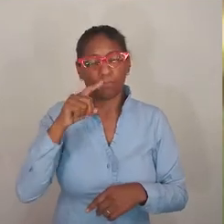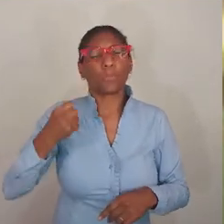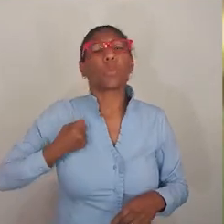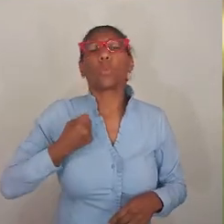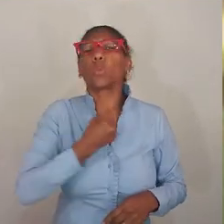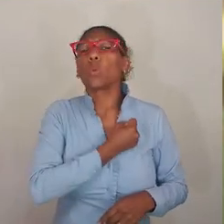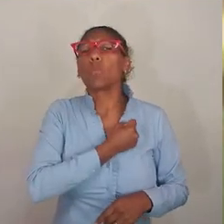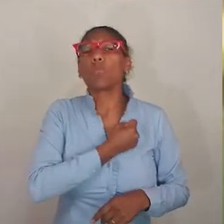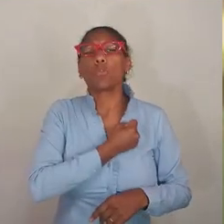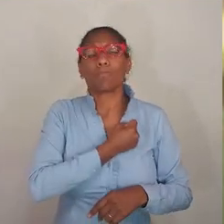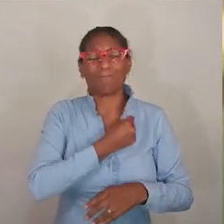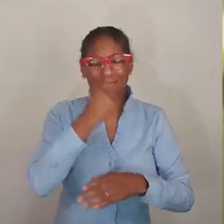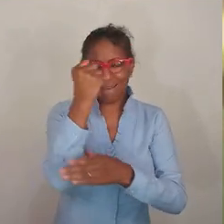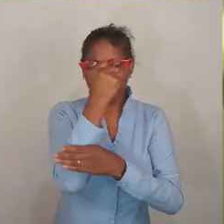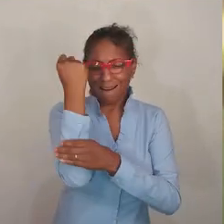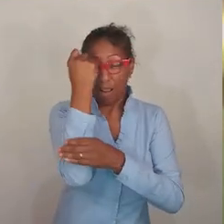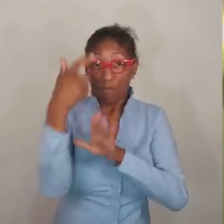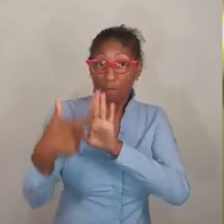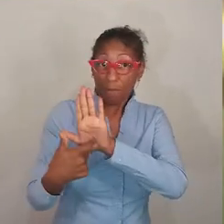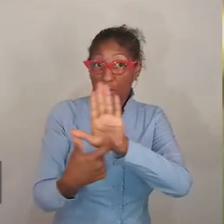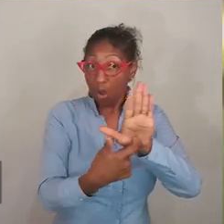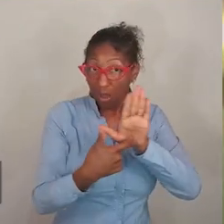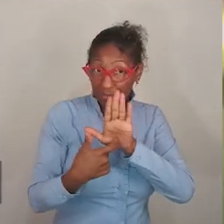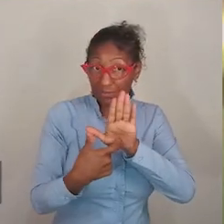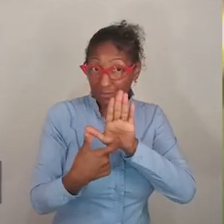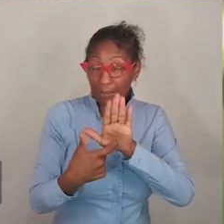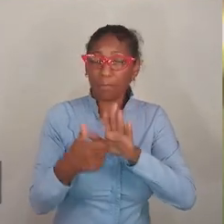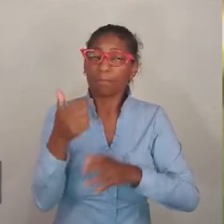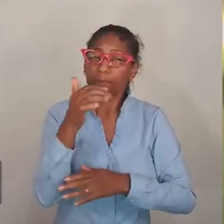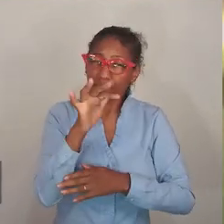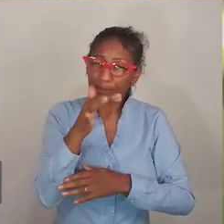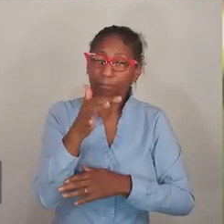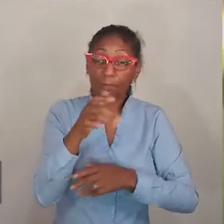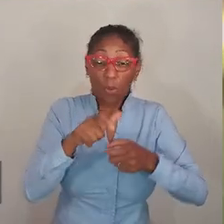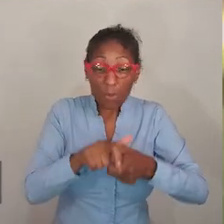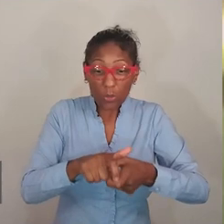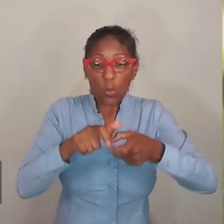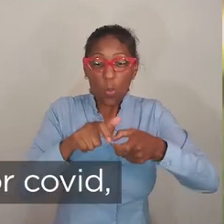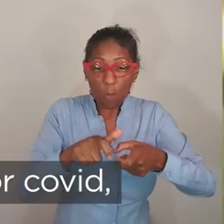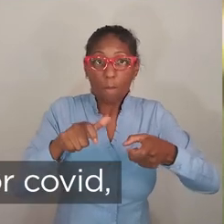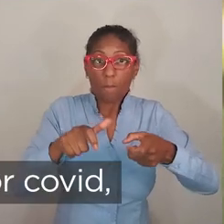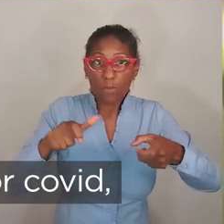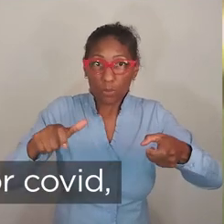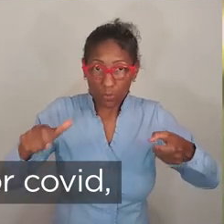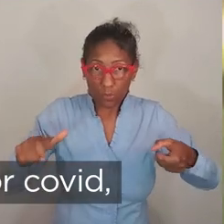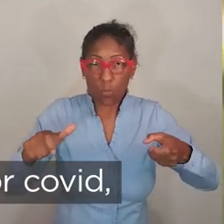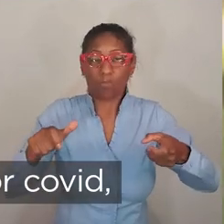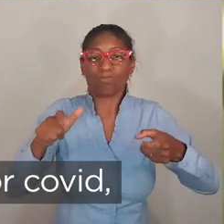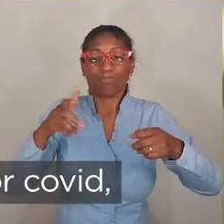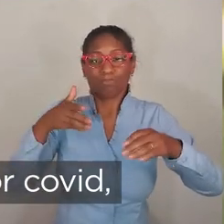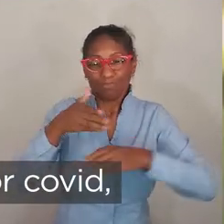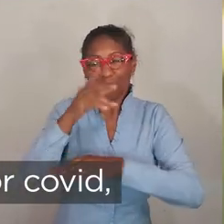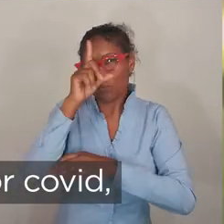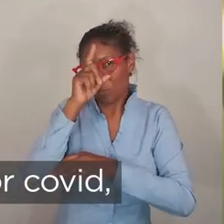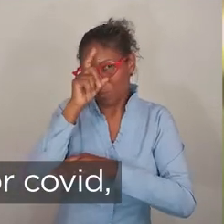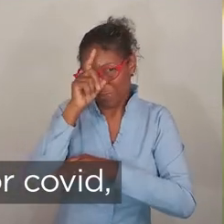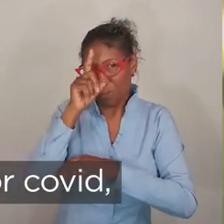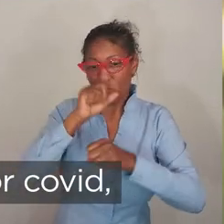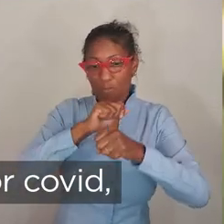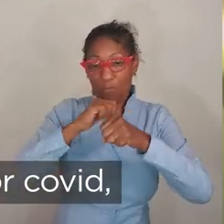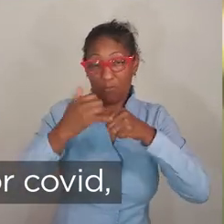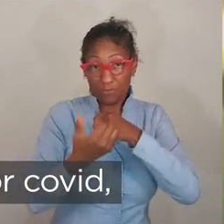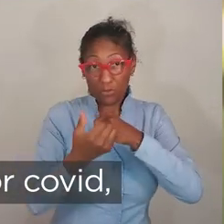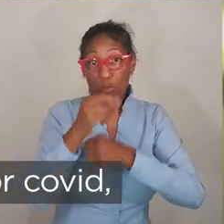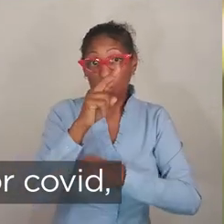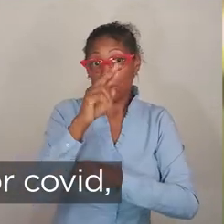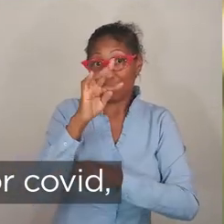alto. Entre os principais números que mostram o momento grave que o Estado está passando, está a média móvel de aumento diário